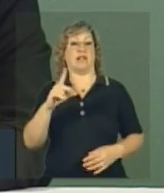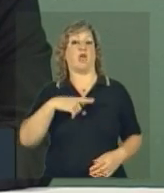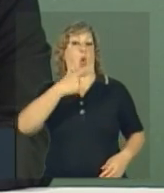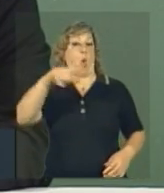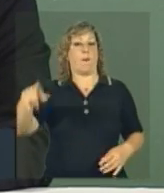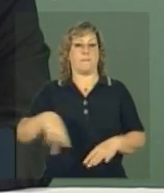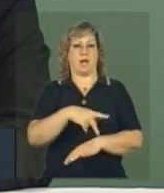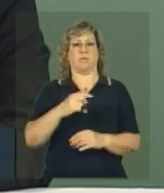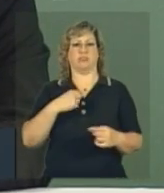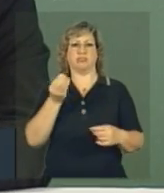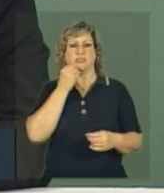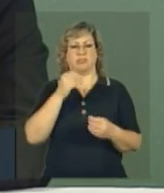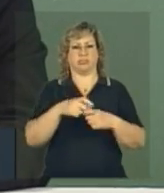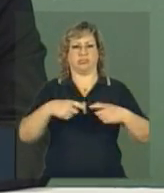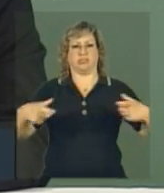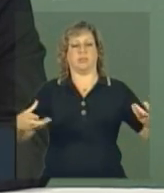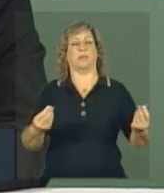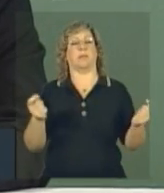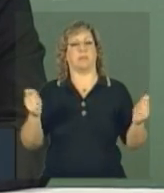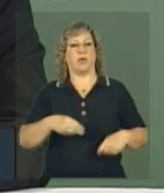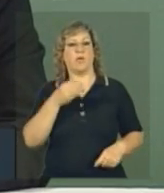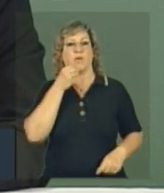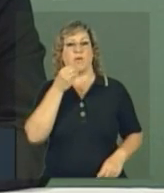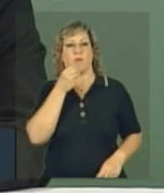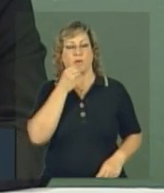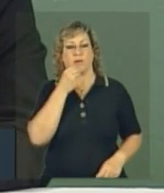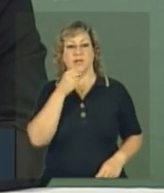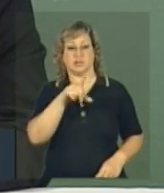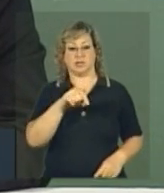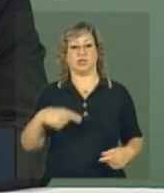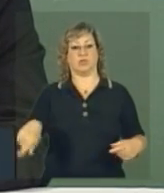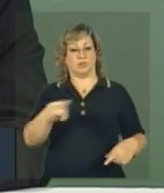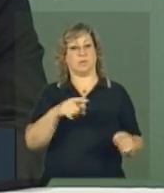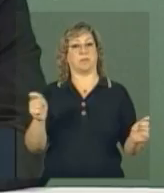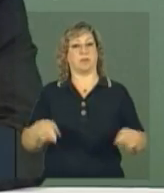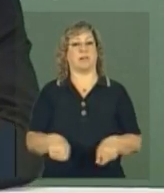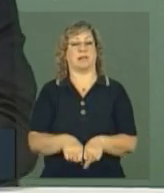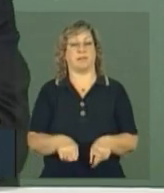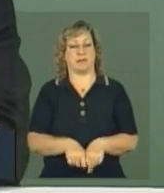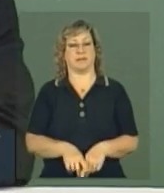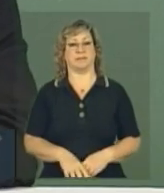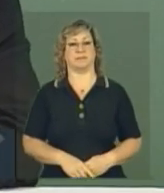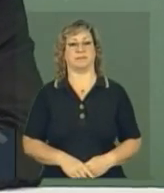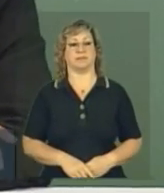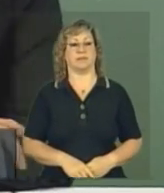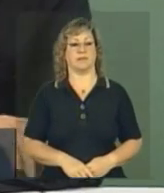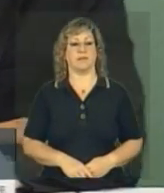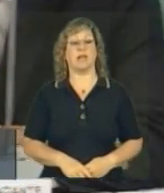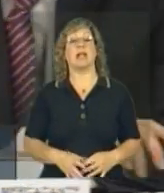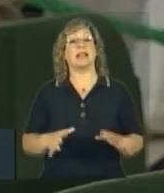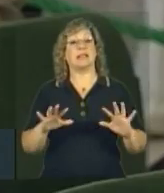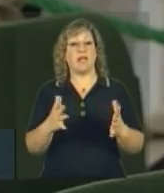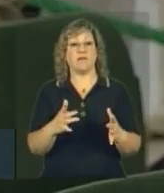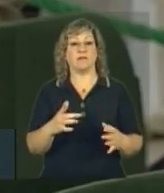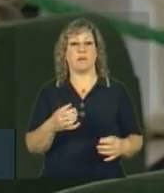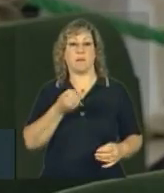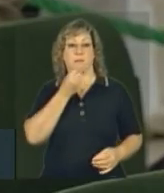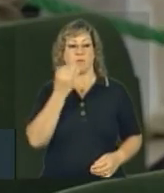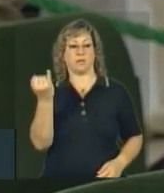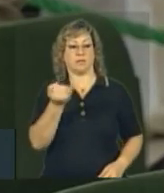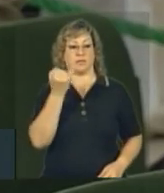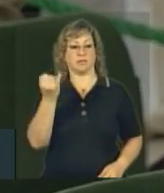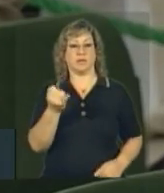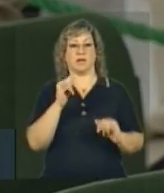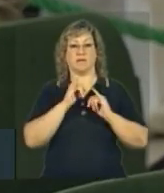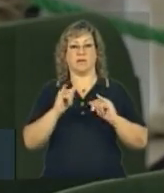oportunidades vão crescer muito, e, portanto, a possibilidade de ser escolhido também. Talvez valha a pena acrescentar, ministro, que